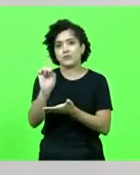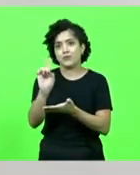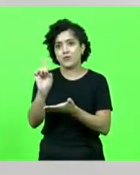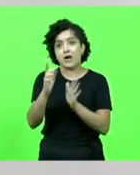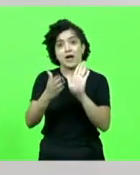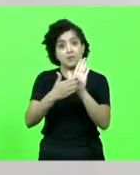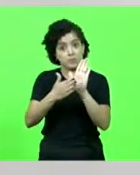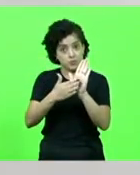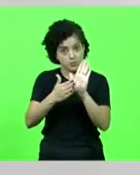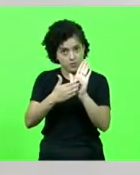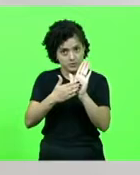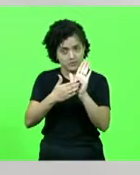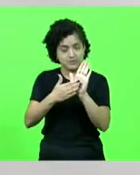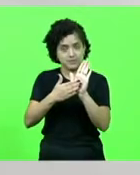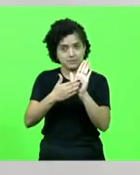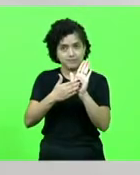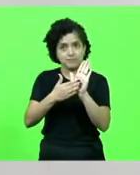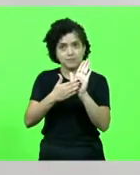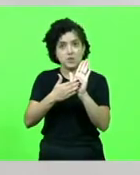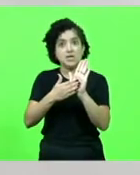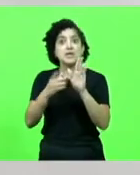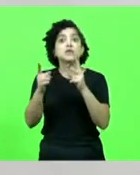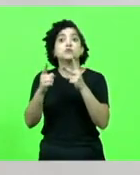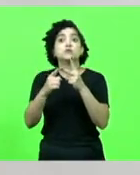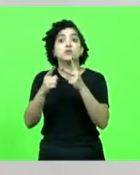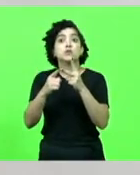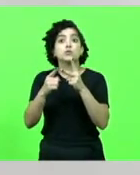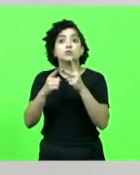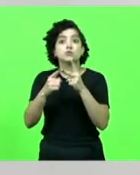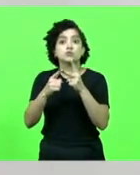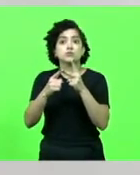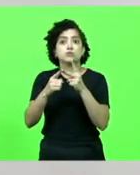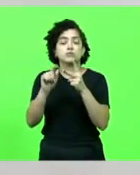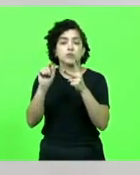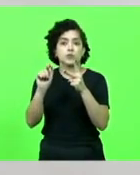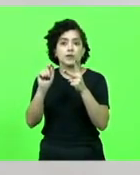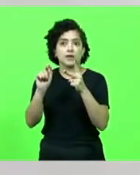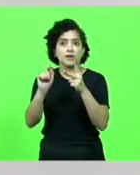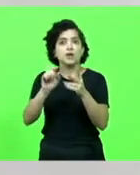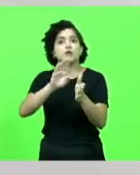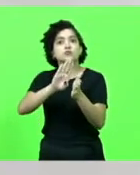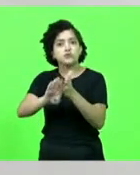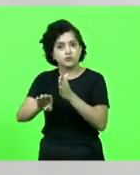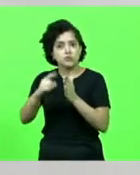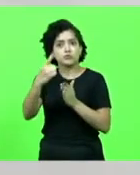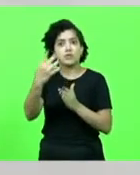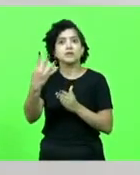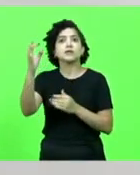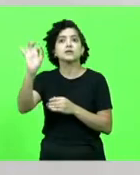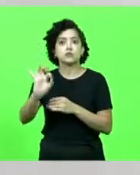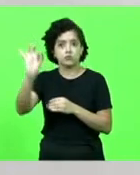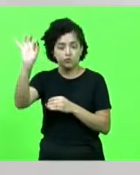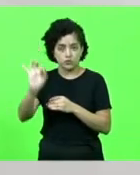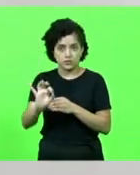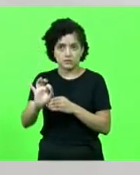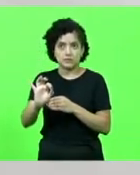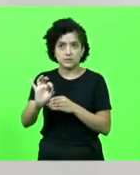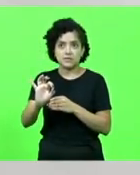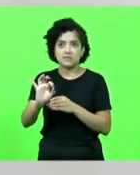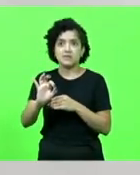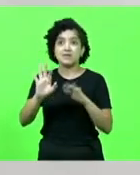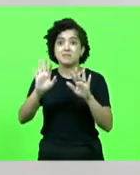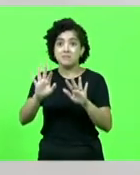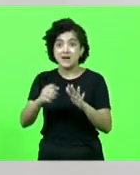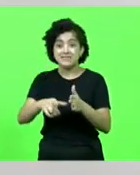proposta de linear. E o segundo golpe foi descontar os 14% sem dar a oportunidade